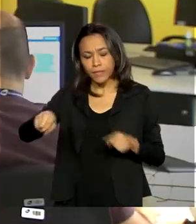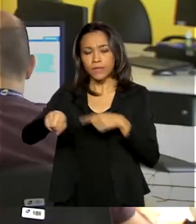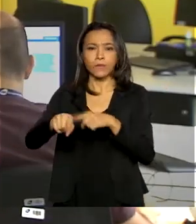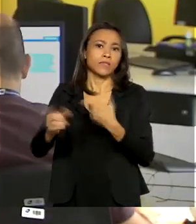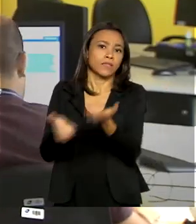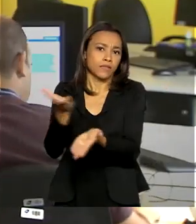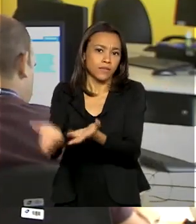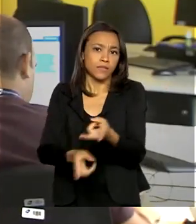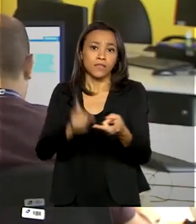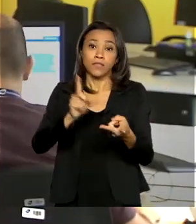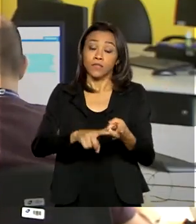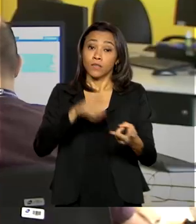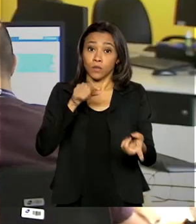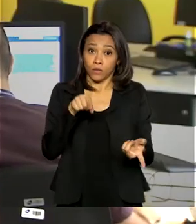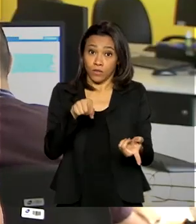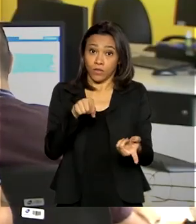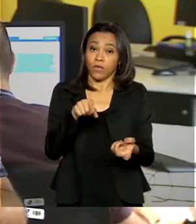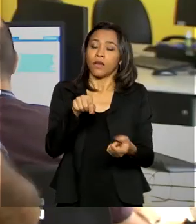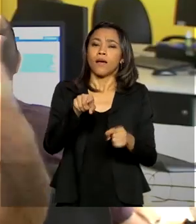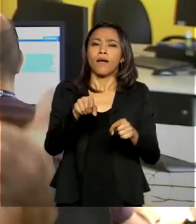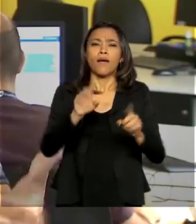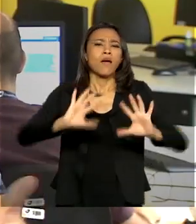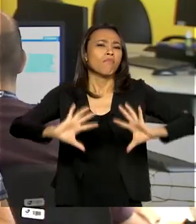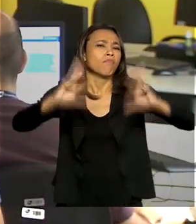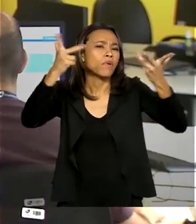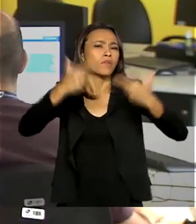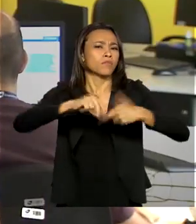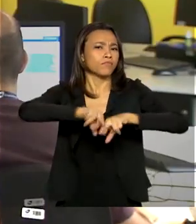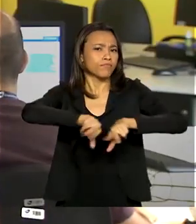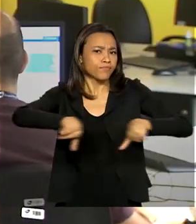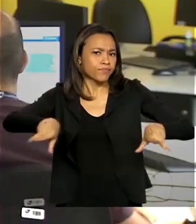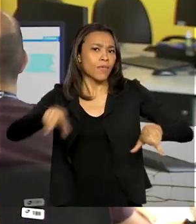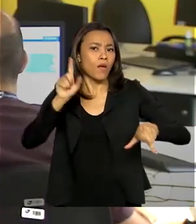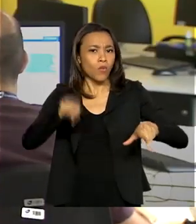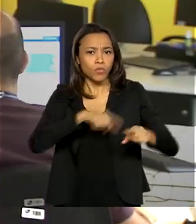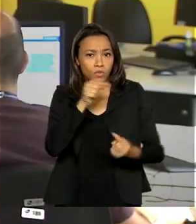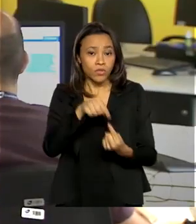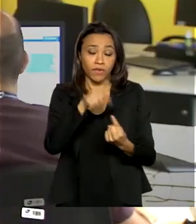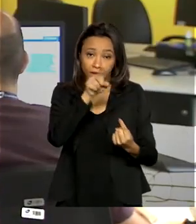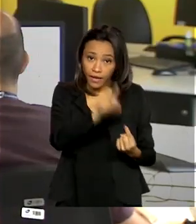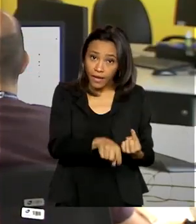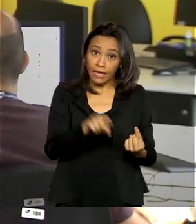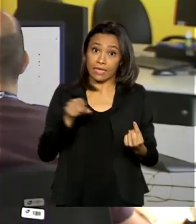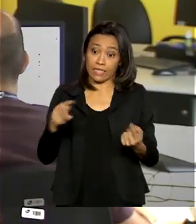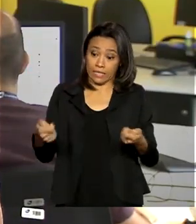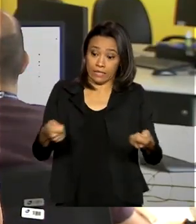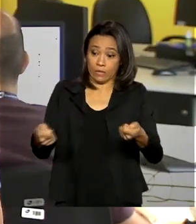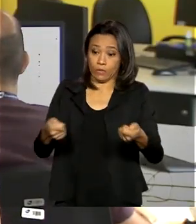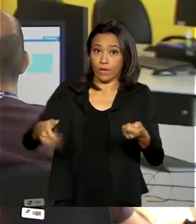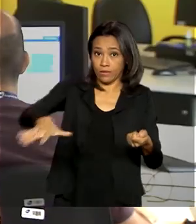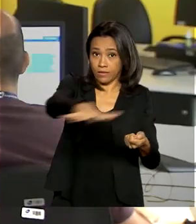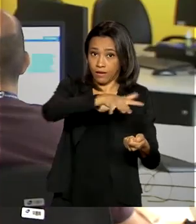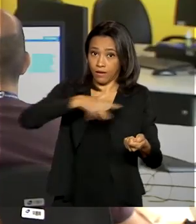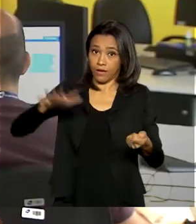serviços, reservas e eventos. O objetivo é auxiliar os segmentos turísticos e culturais durante a pandemia